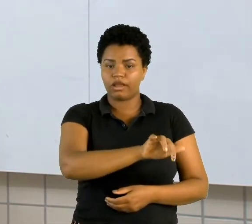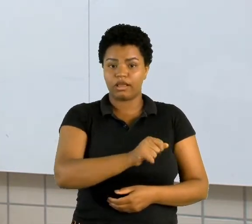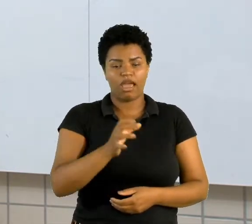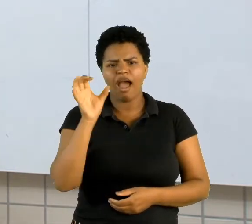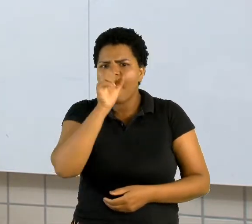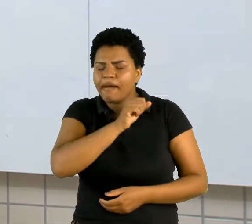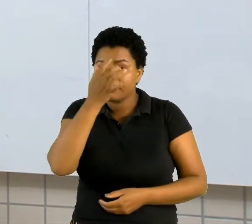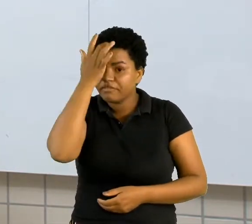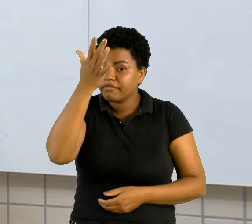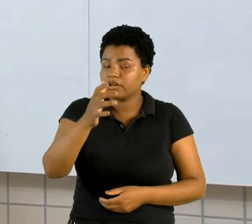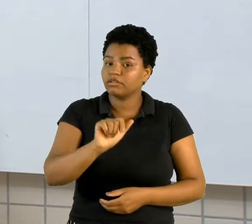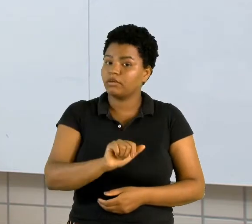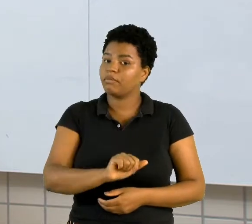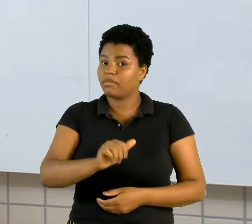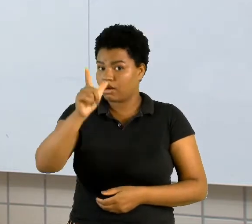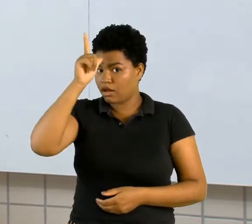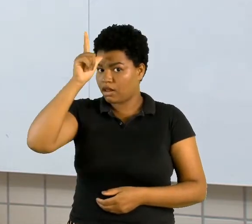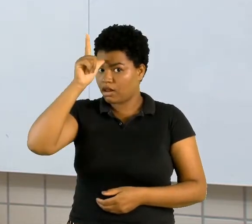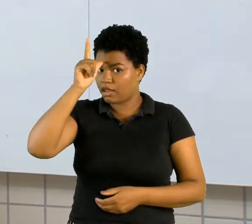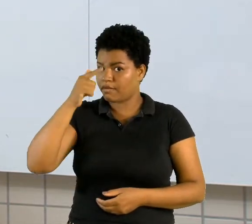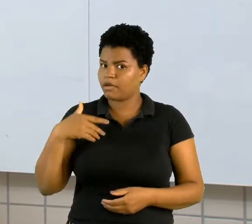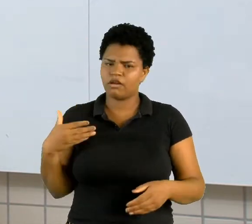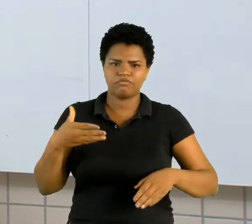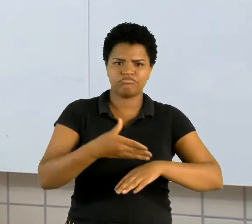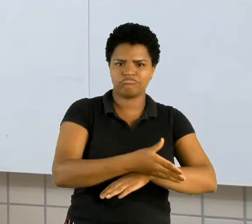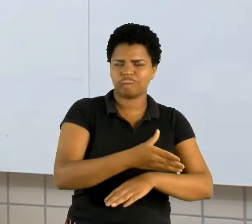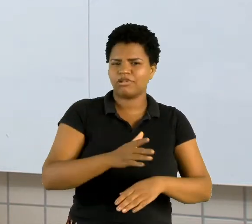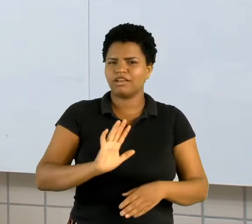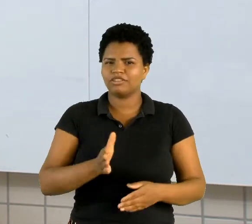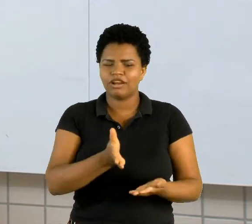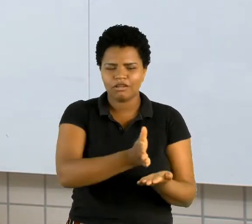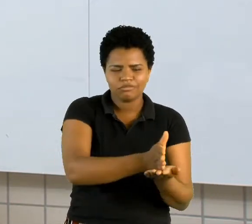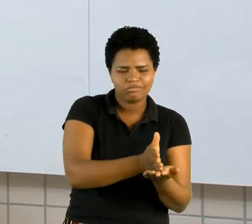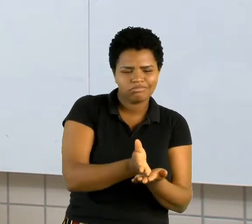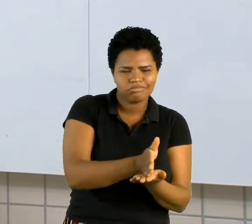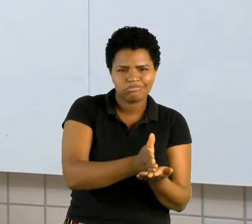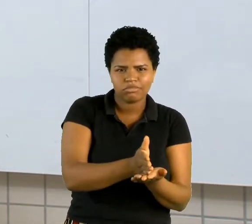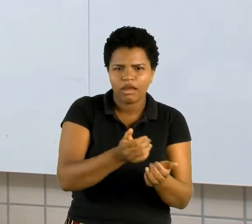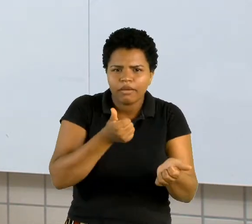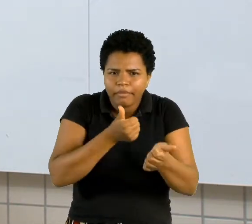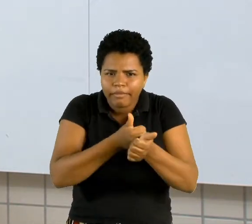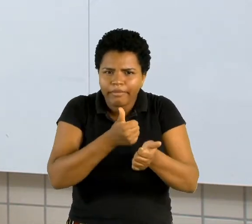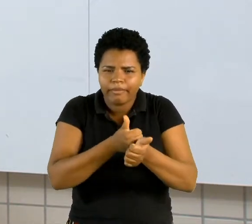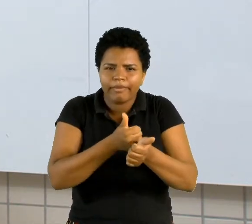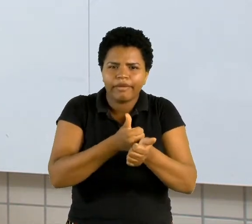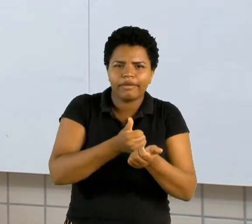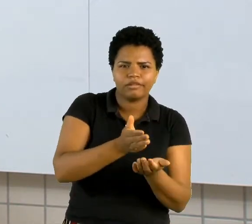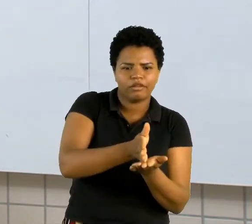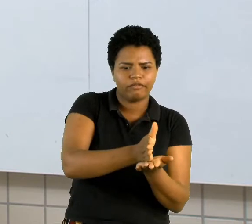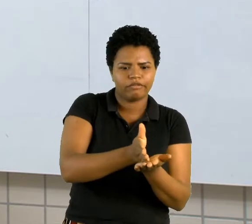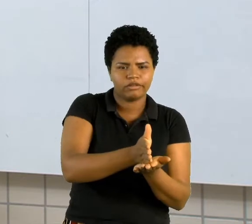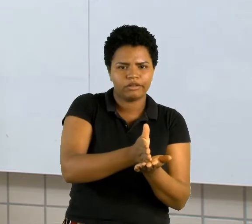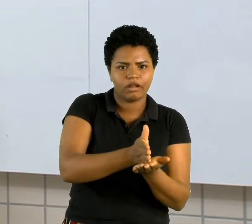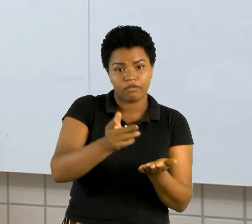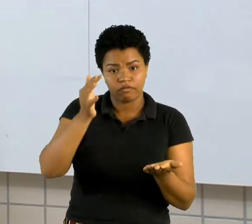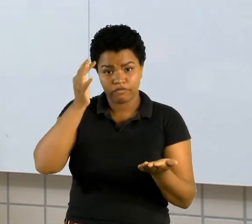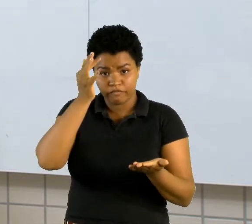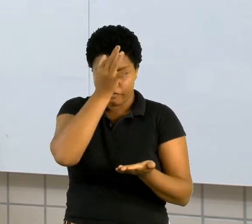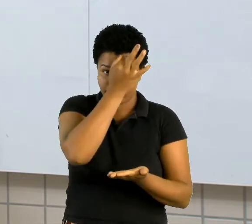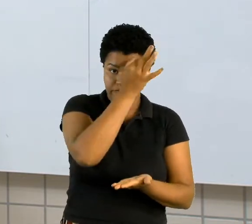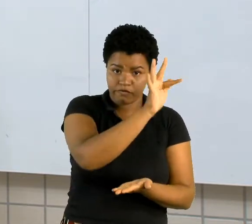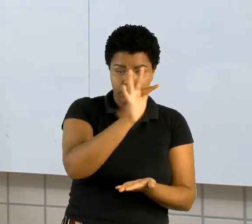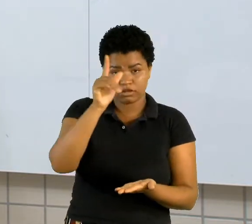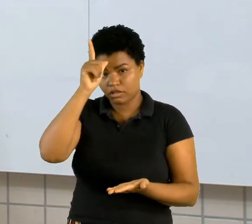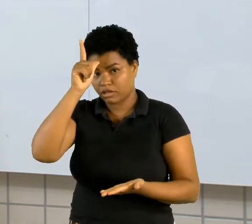continuar a invasão. Aquela partezinha já ficava nas margens, ficava na fronteira entre França e Alemanha.